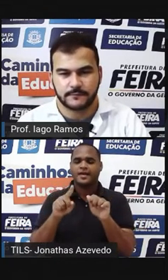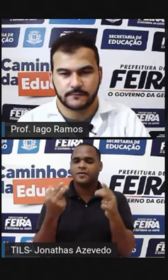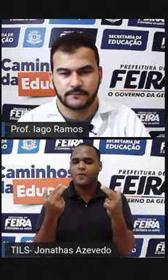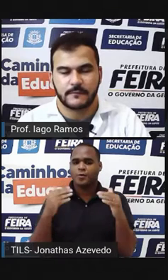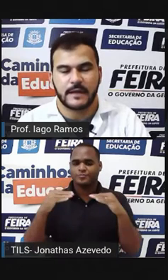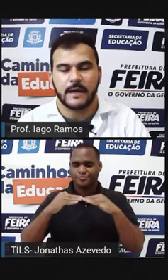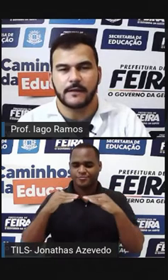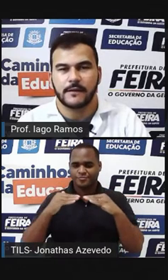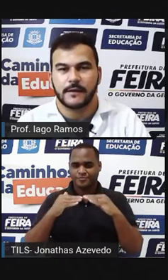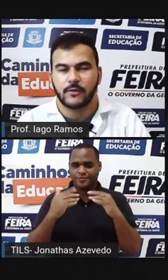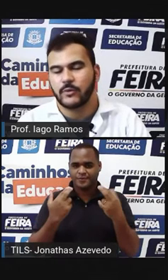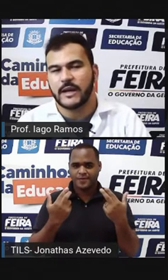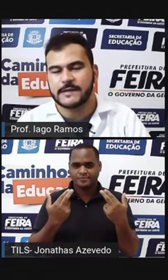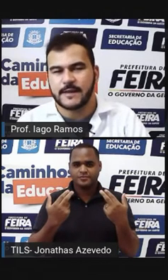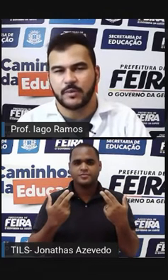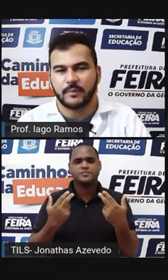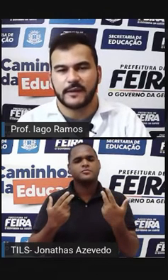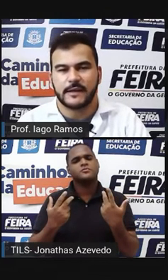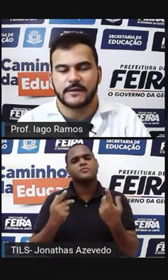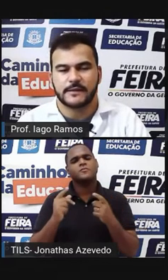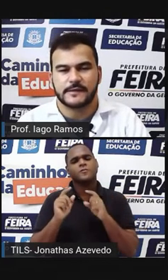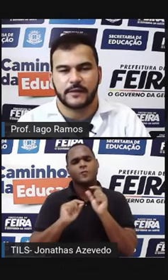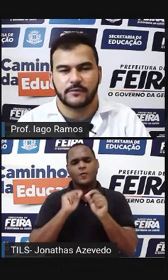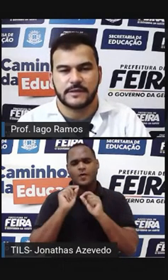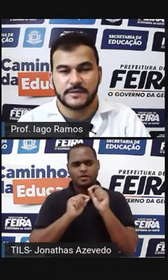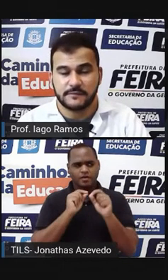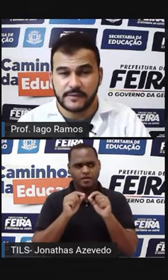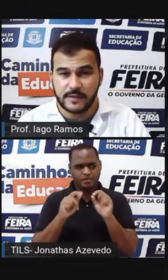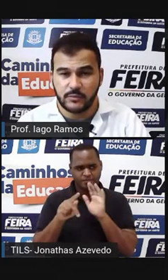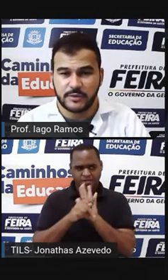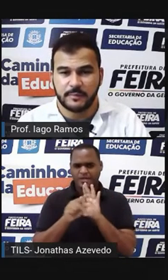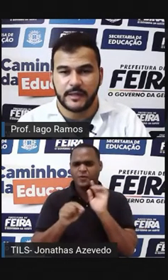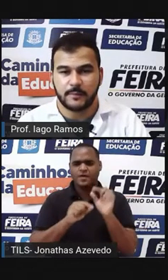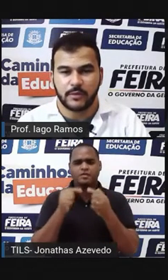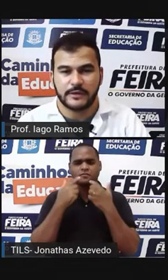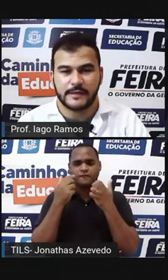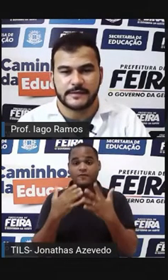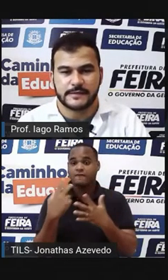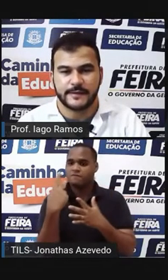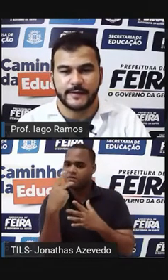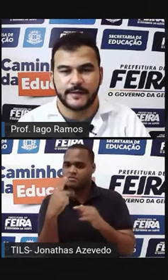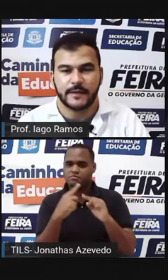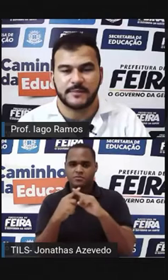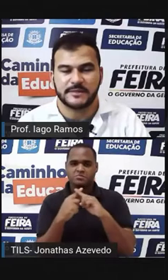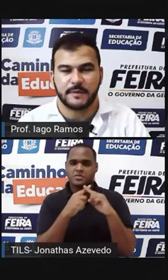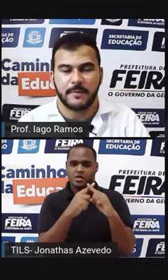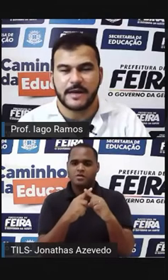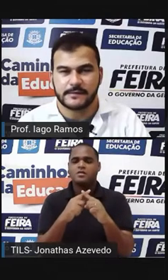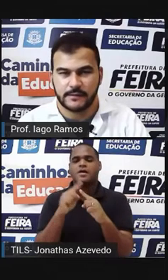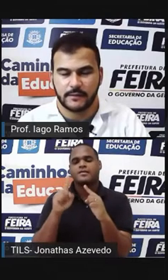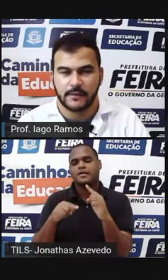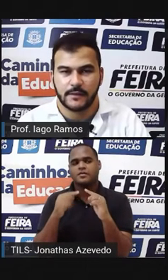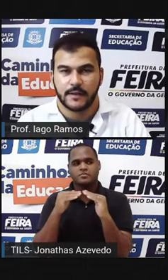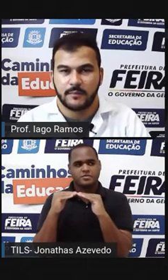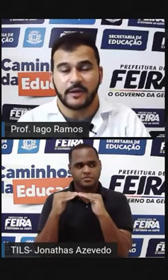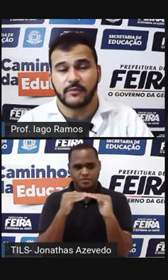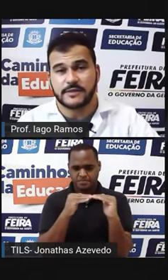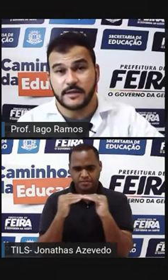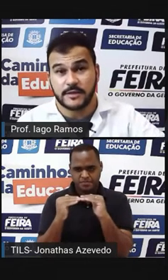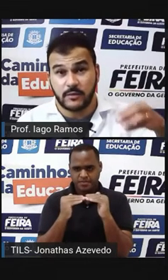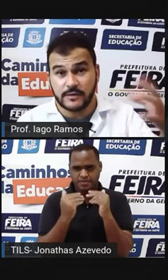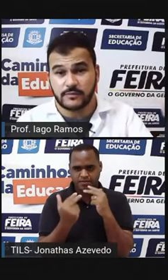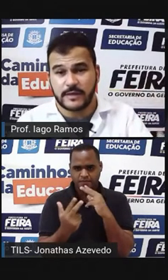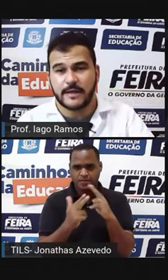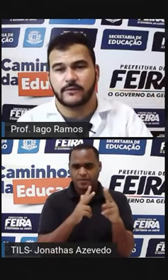Tá? O que é que essa propriedade Tá dizendo? Que se você multiplica Potências Que tem a mesma base Pra